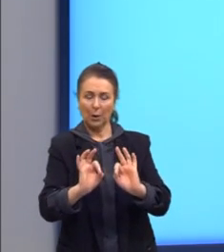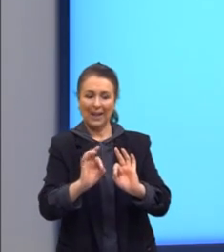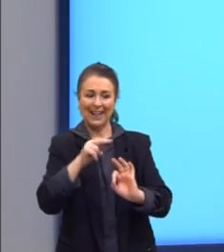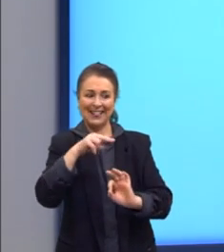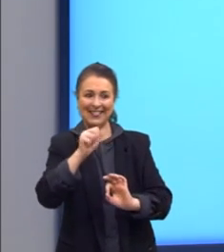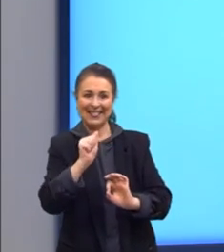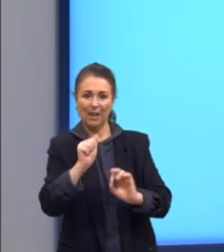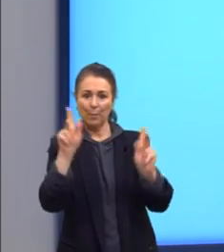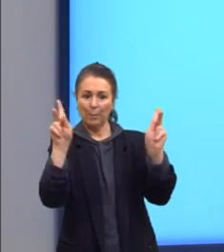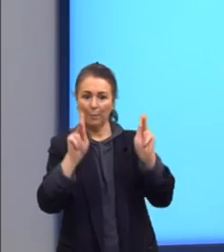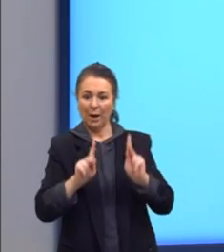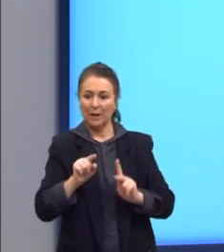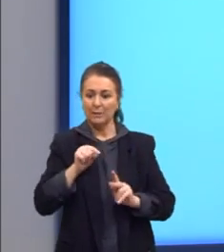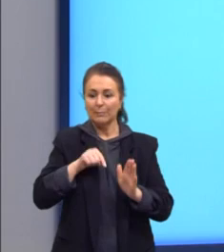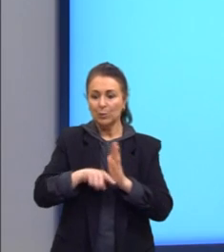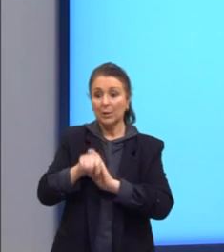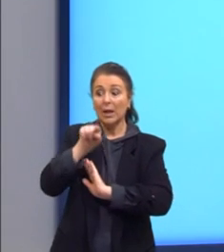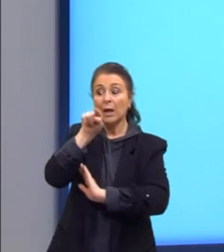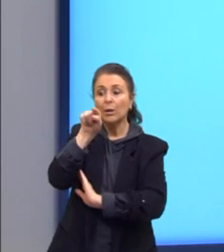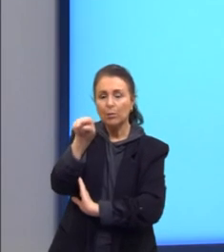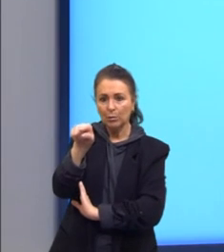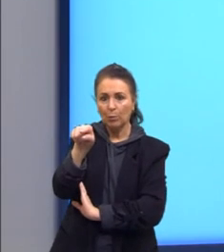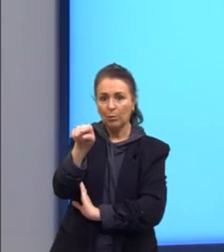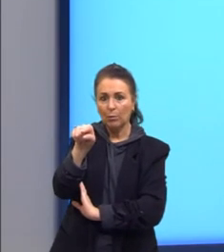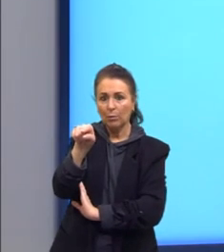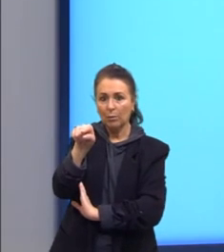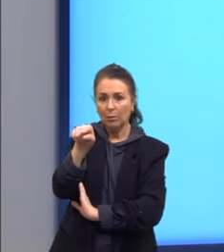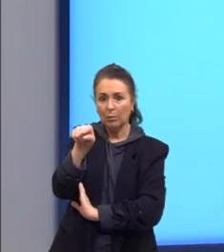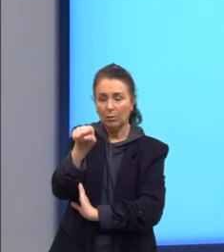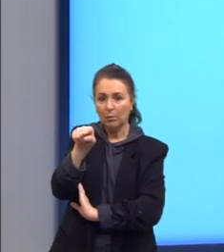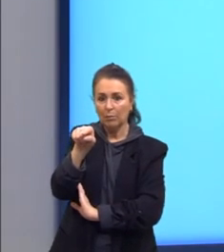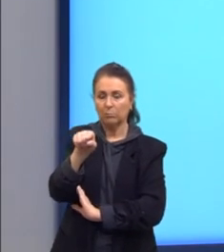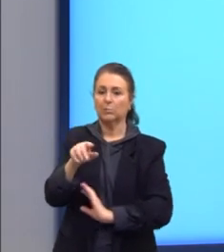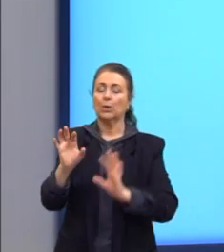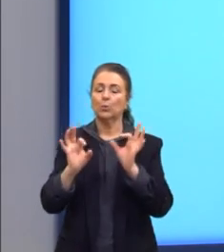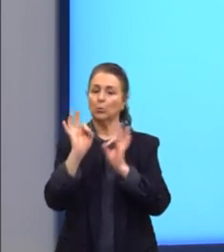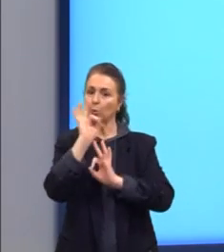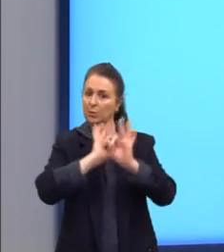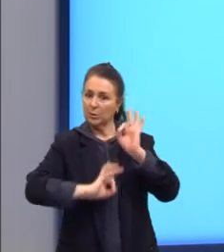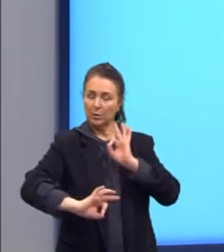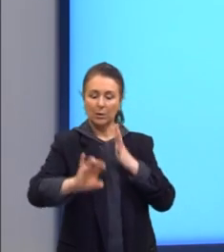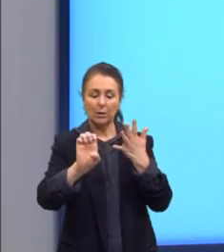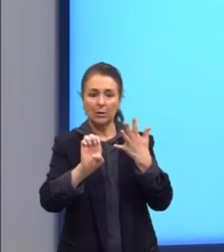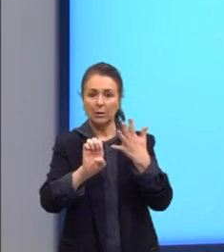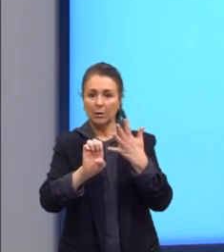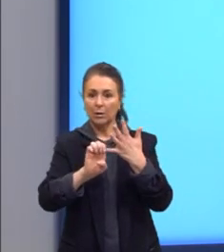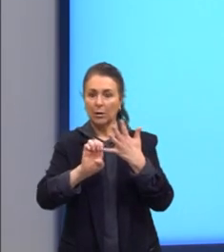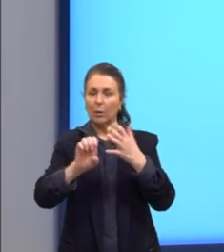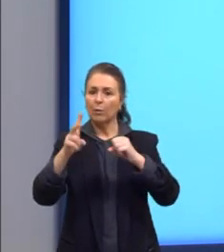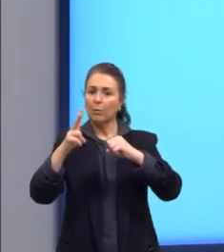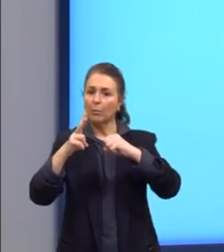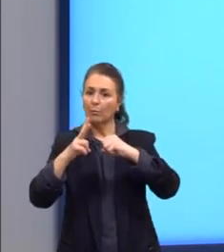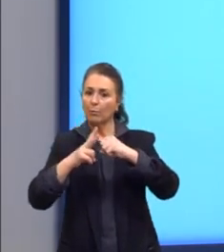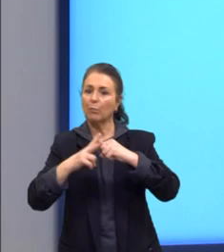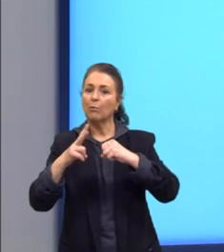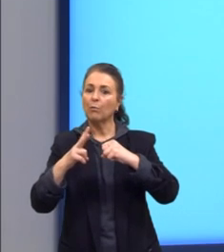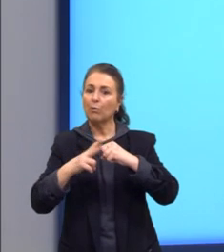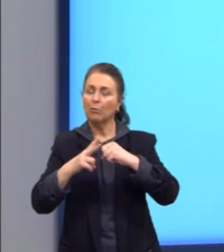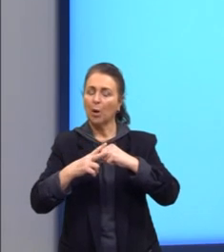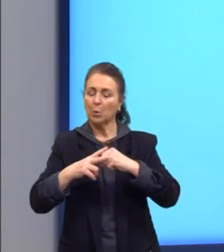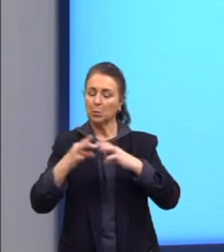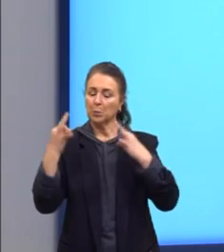você. Então, uso ali de coordenação. E letra E. Flexão verbal rica e